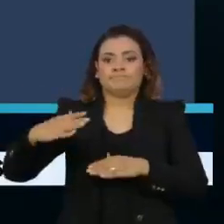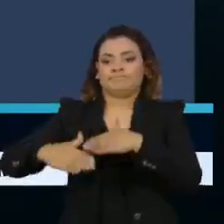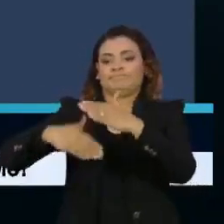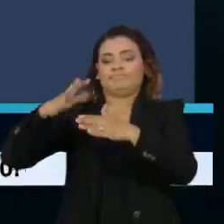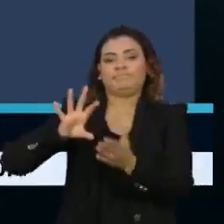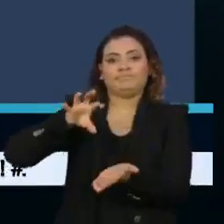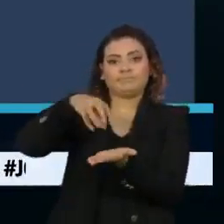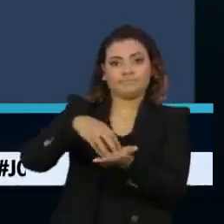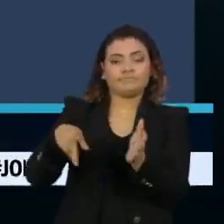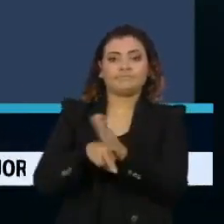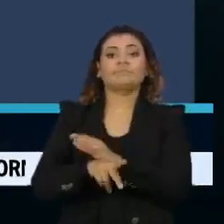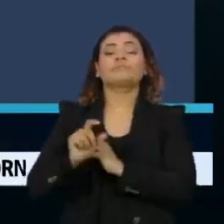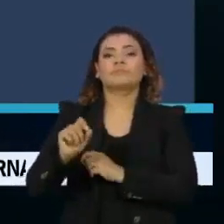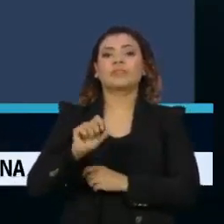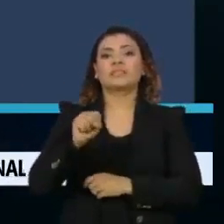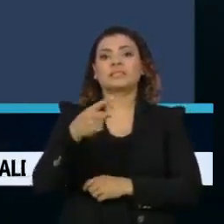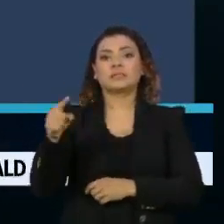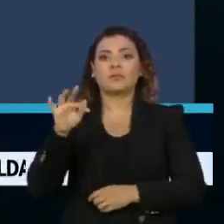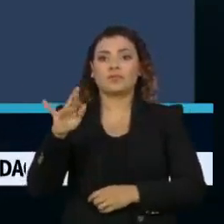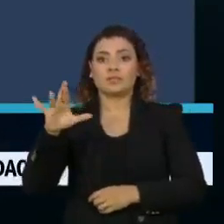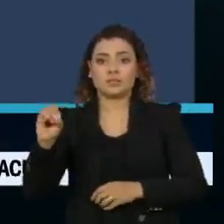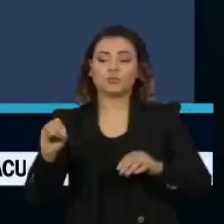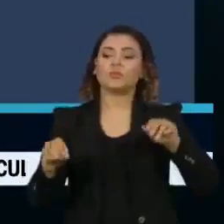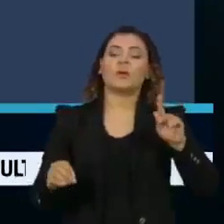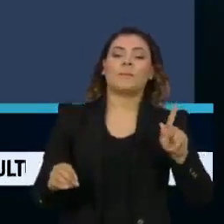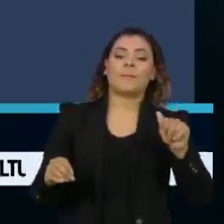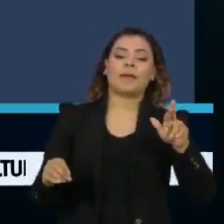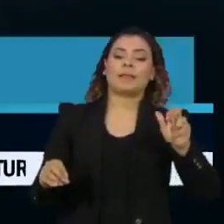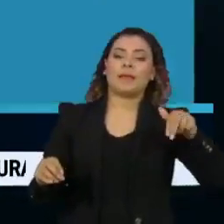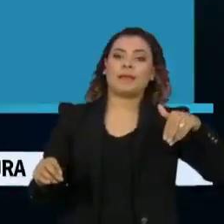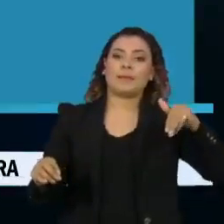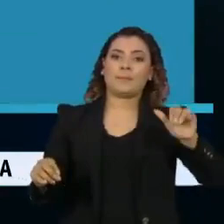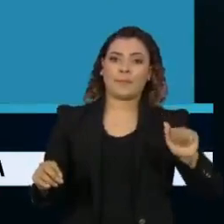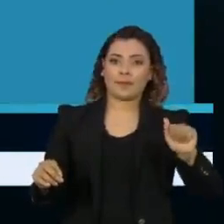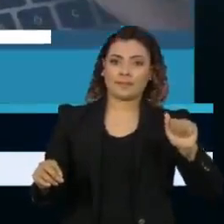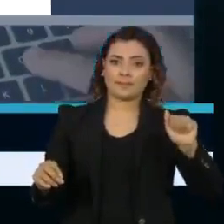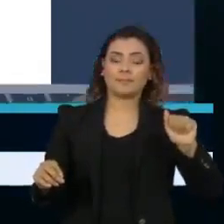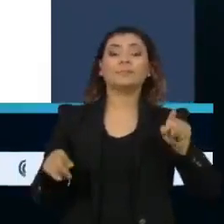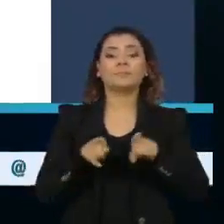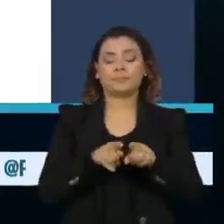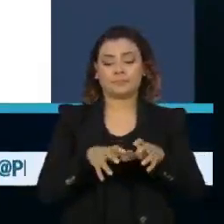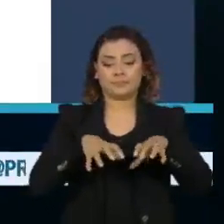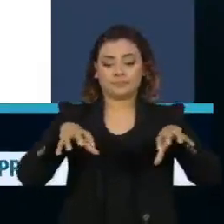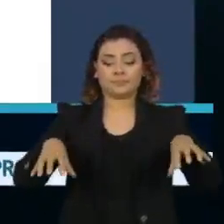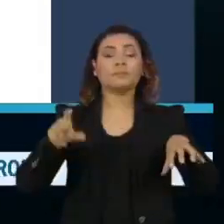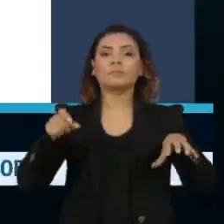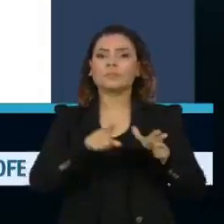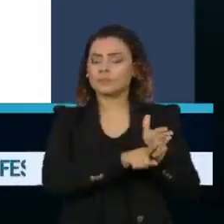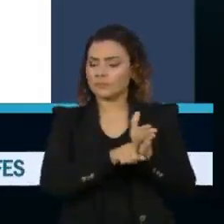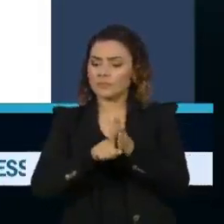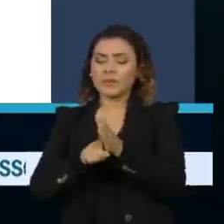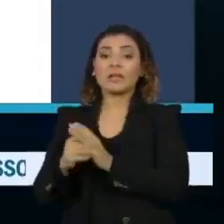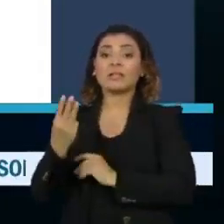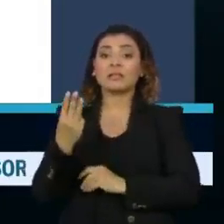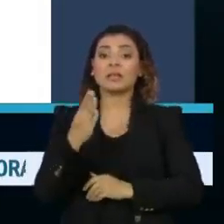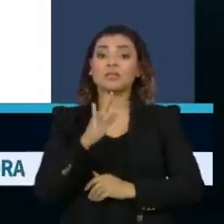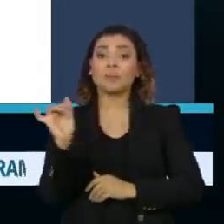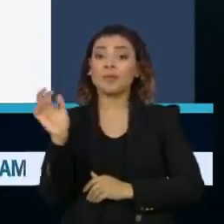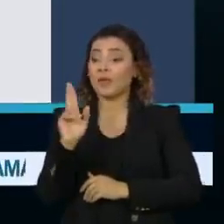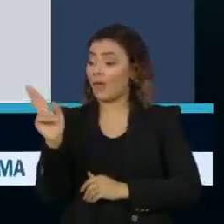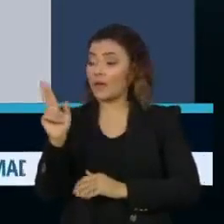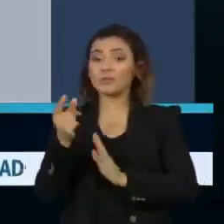Desenvolvimento dos Vales do São Francisco e Parnaíba, Marcelo Moreira. O caso envolve o empenho de R$ bilhões